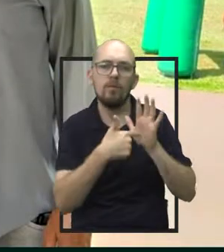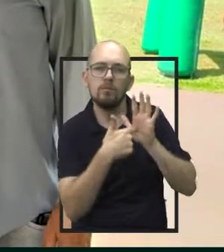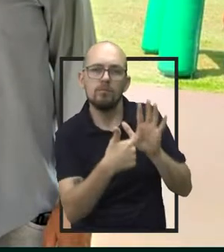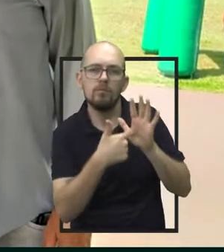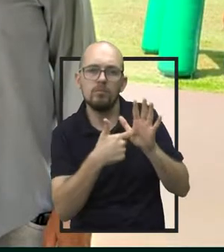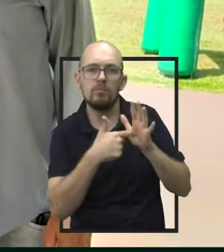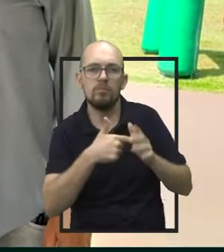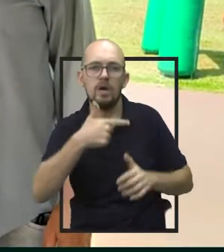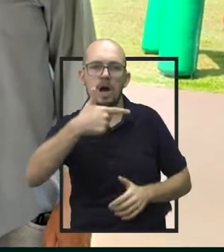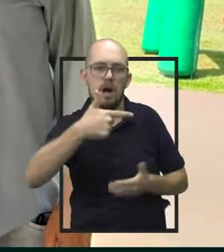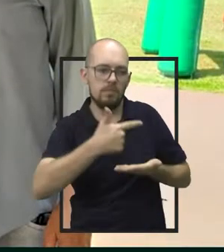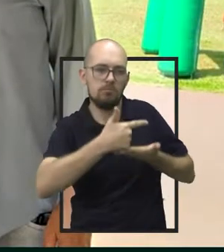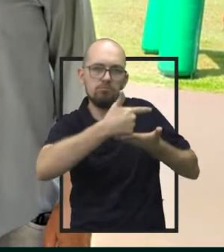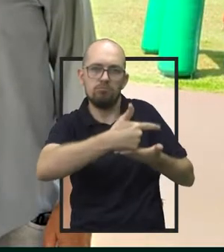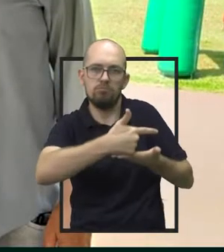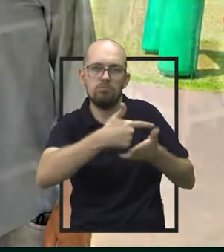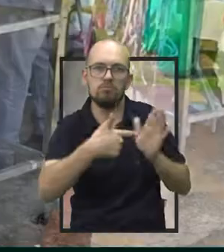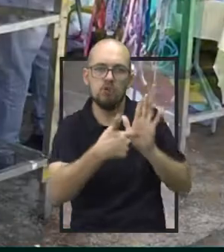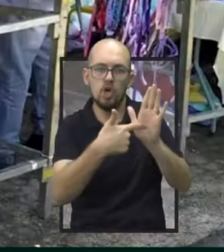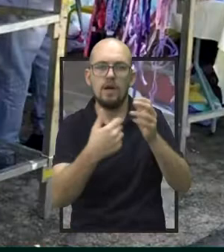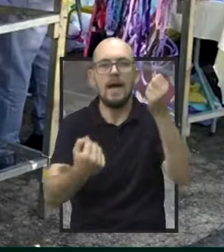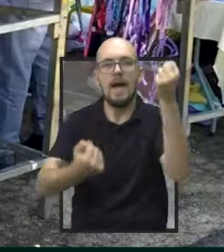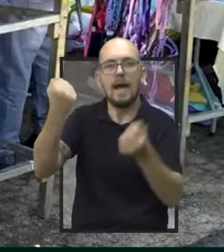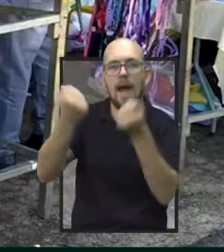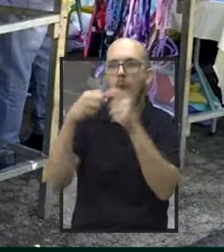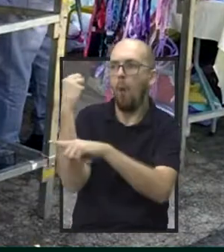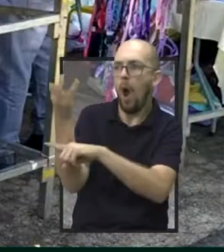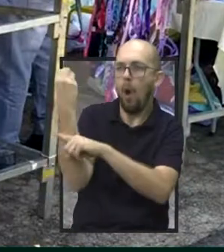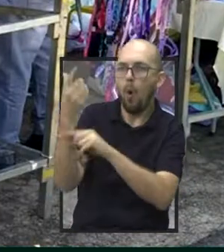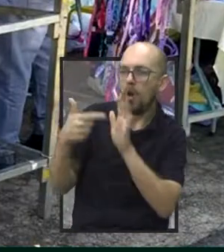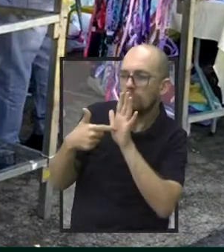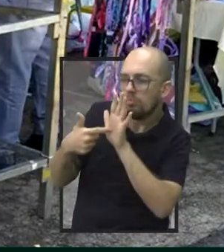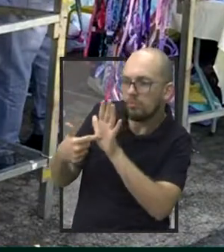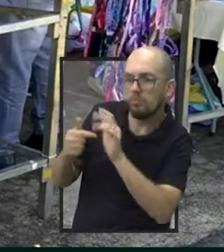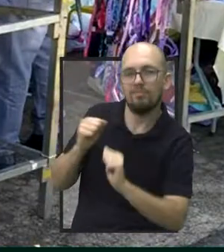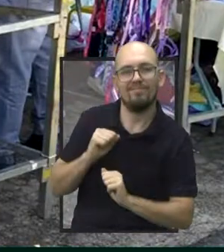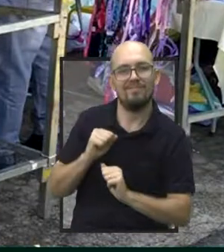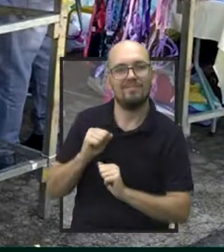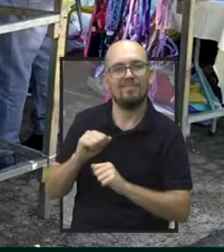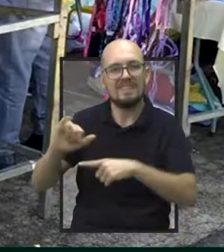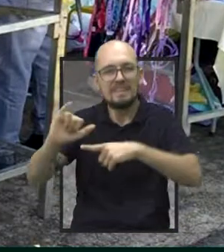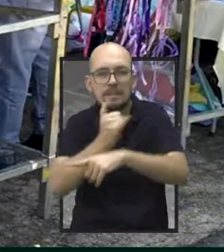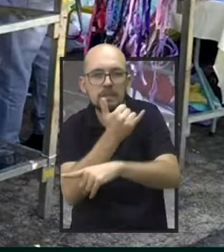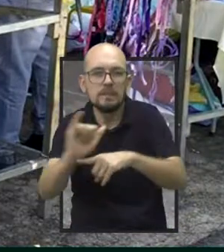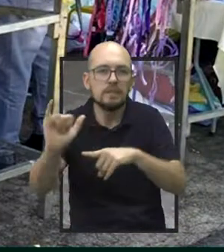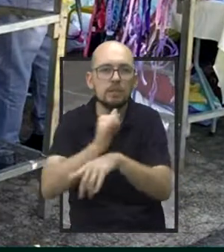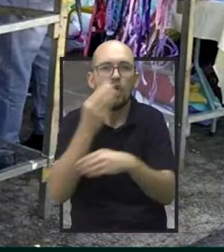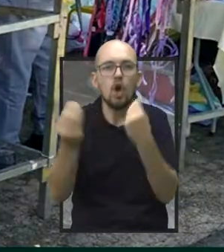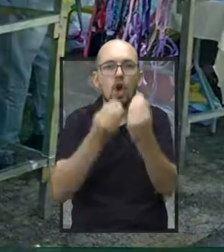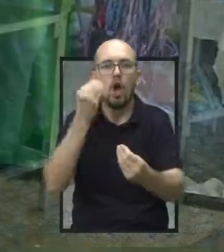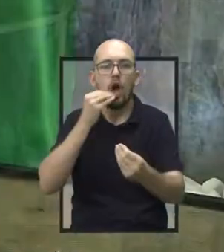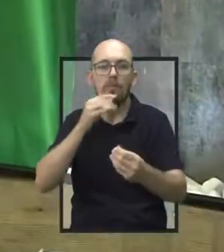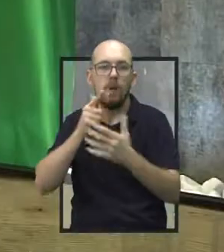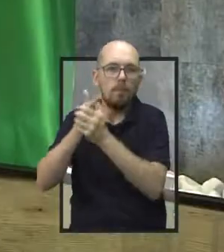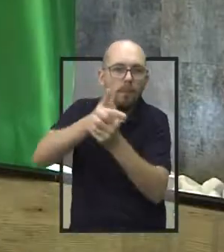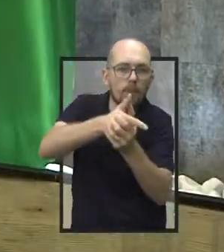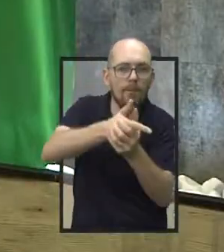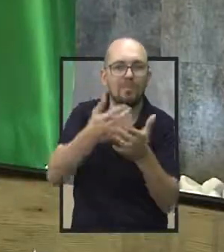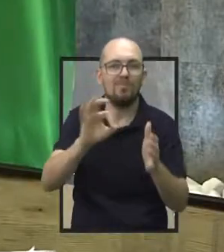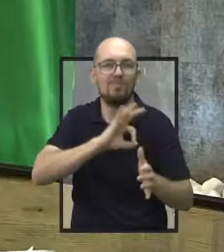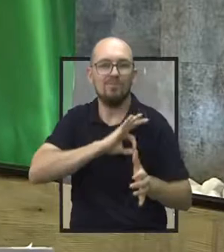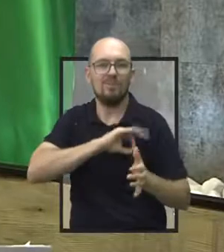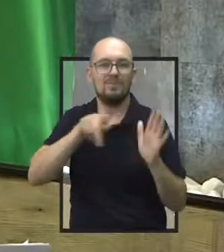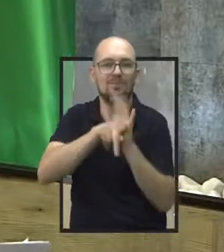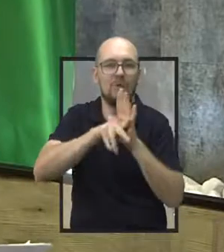armamentos, viaturas policiais, técnicas contra sequestros, esse tipo de coisa.